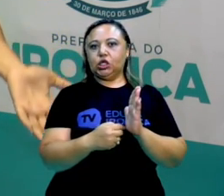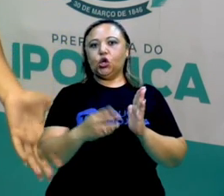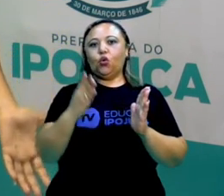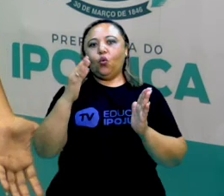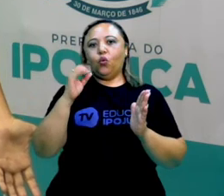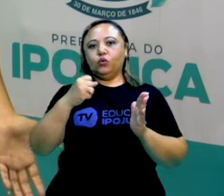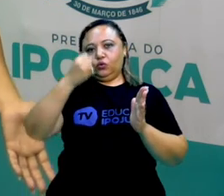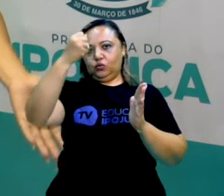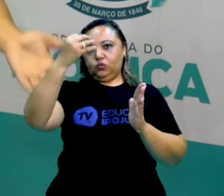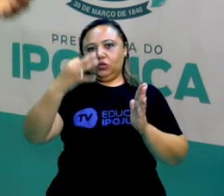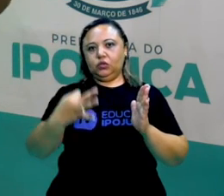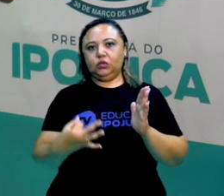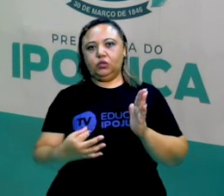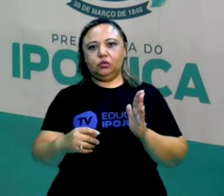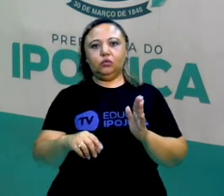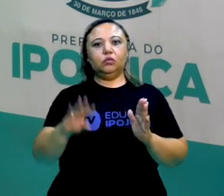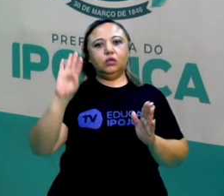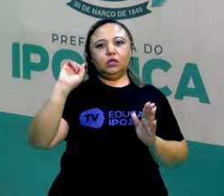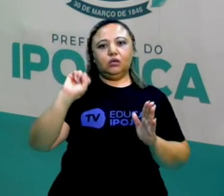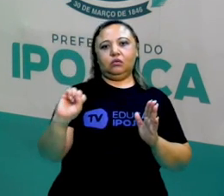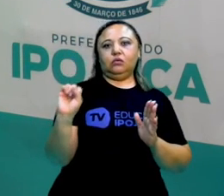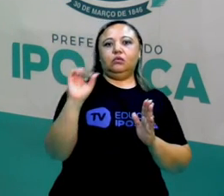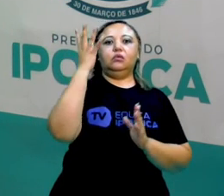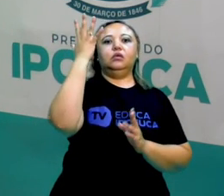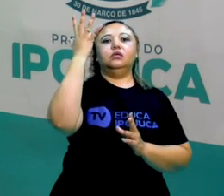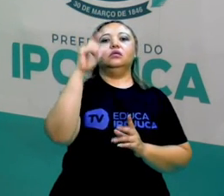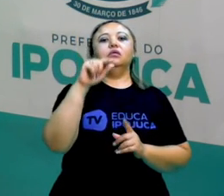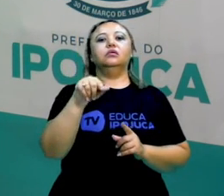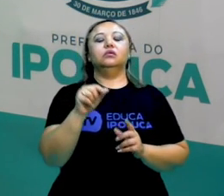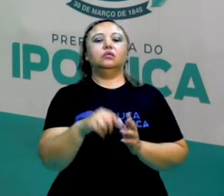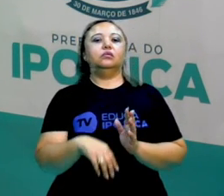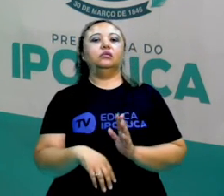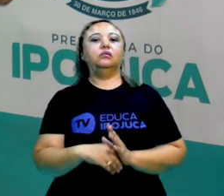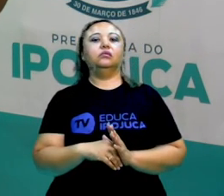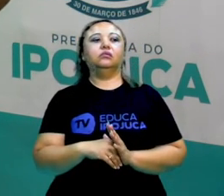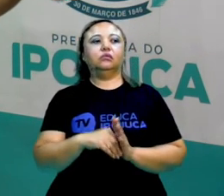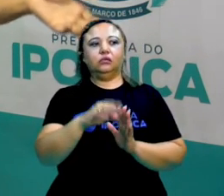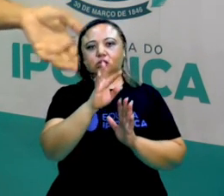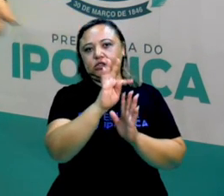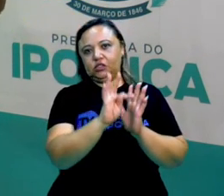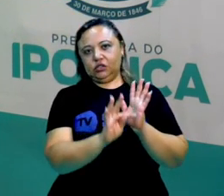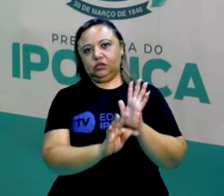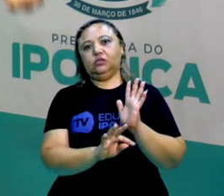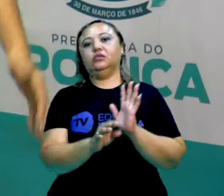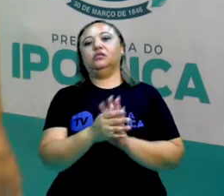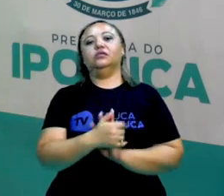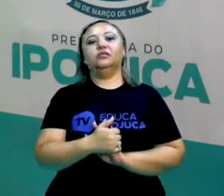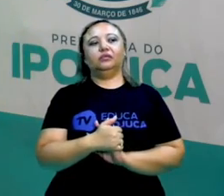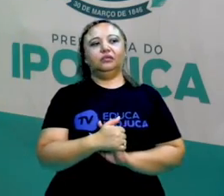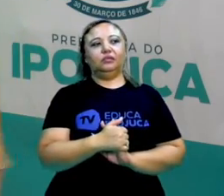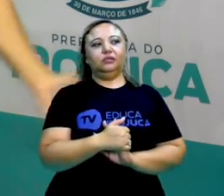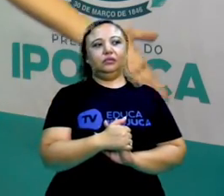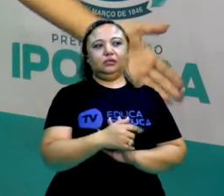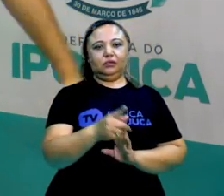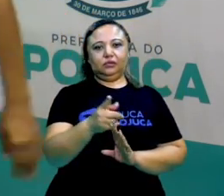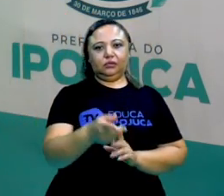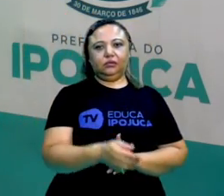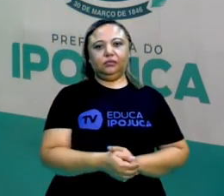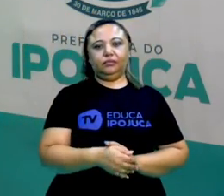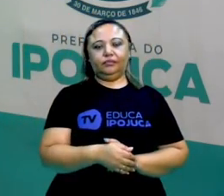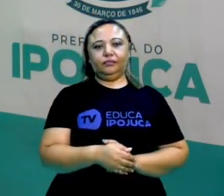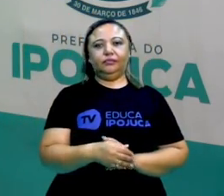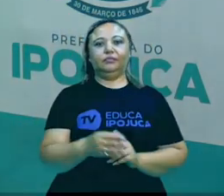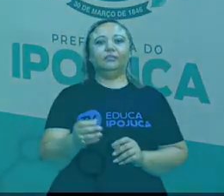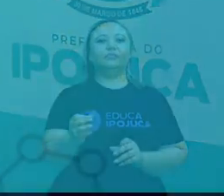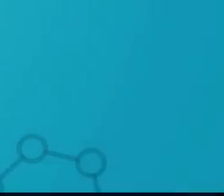quando termina a nossa aula, você aí de casa vai mostrar que aprendeu. Você desenha toda a fábula e conta para alguém da sua casa. E até a